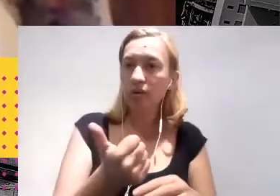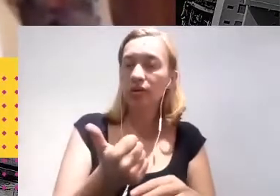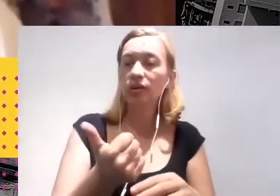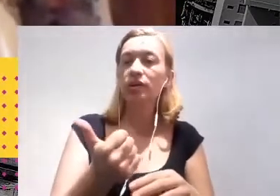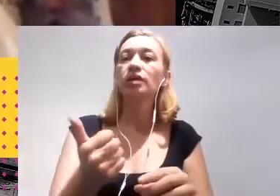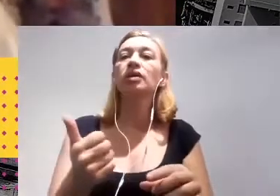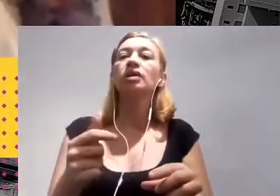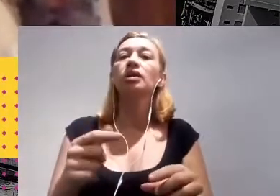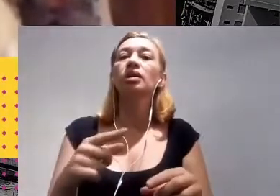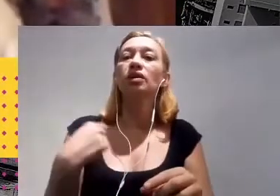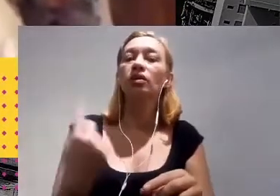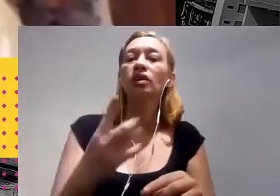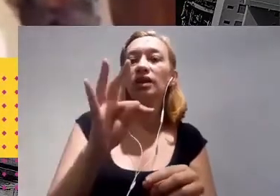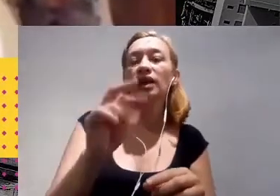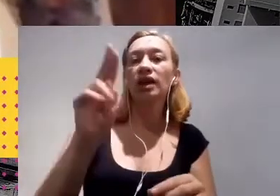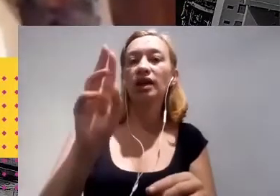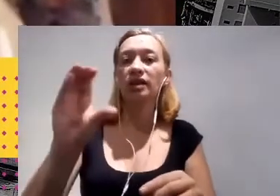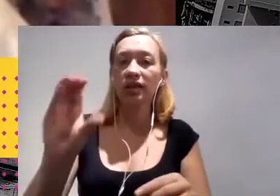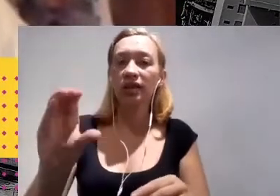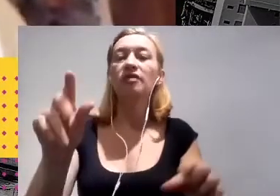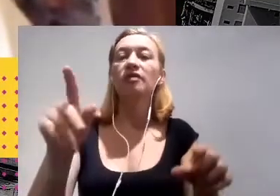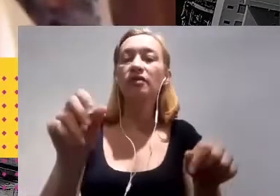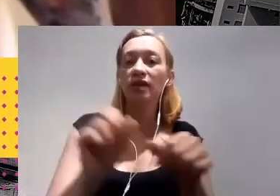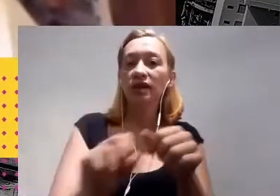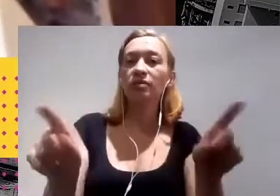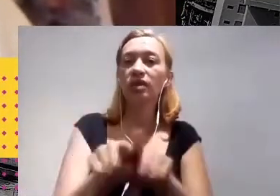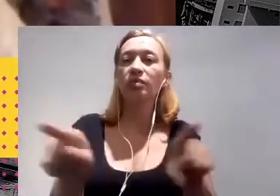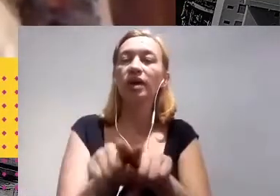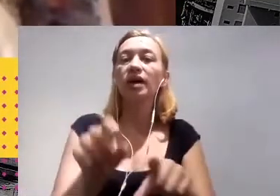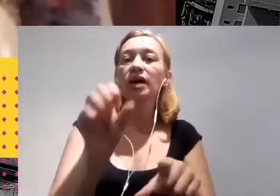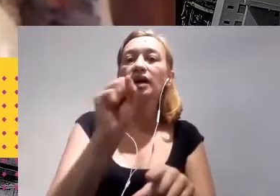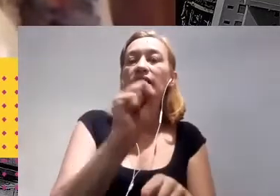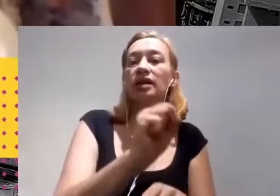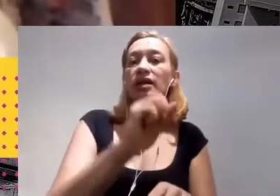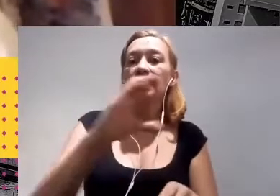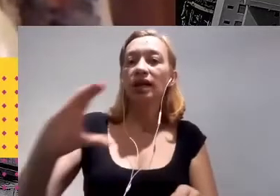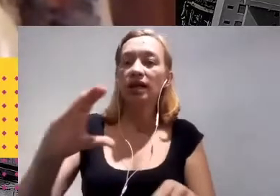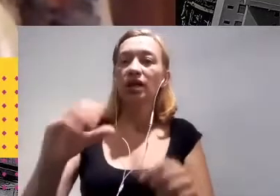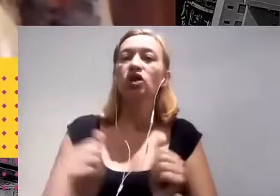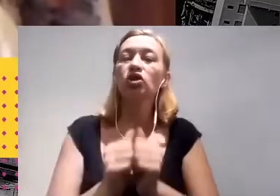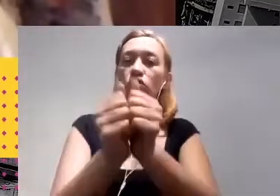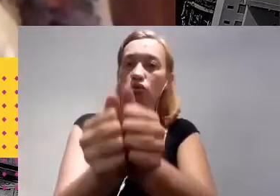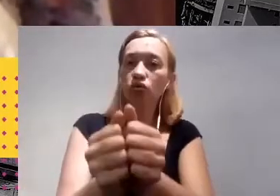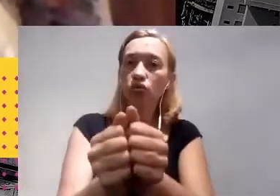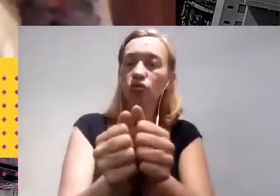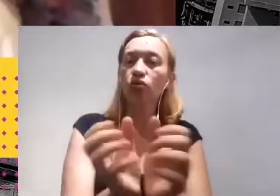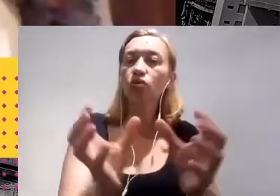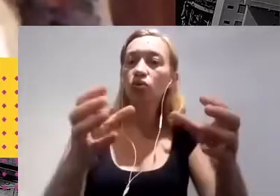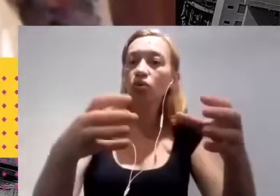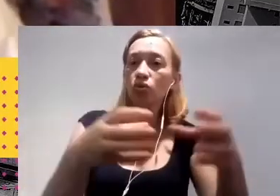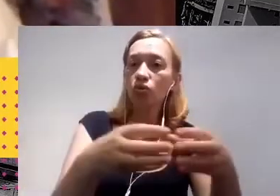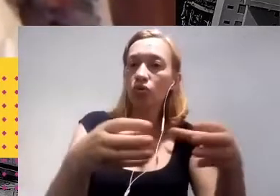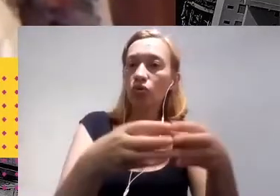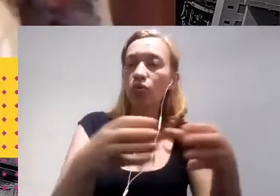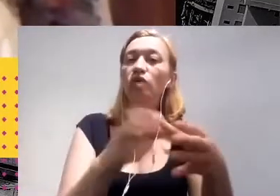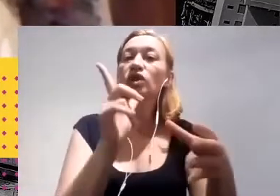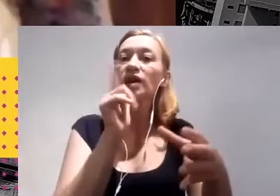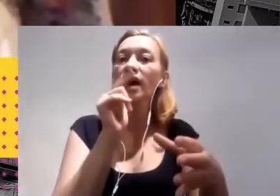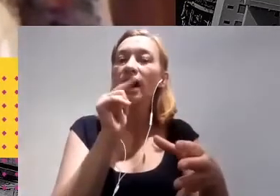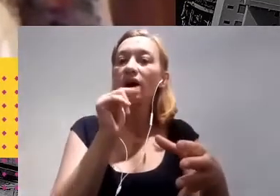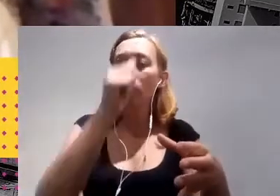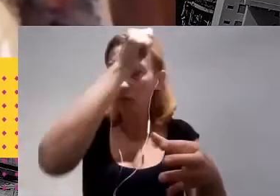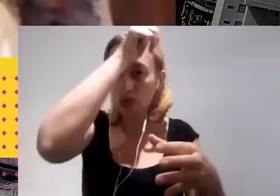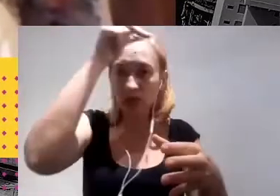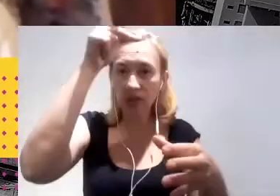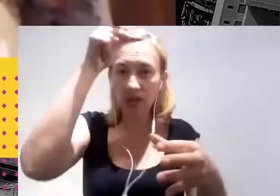fazemos. Então, nesse caso de Santa Catarina, junto com a Companhia de Água Municipal, a EMASA, junto com a Agência Reguladora